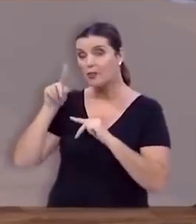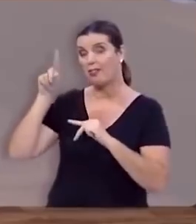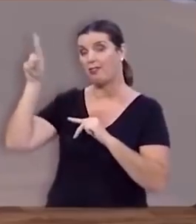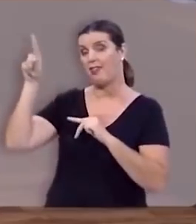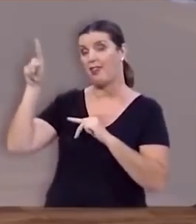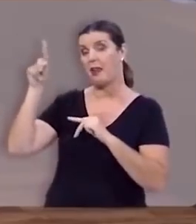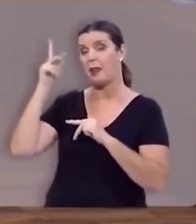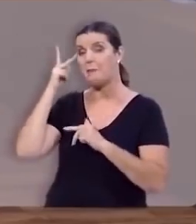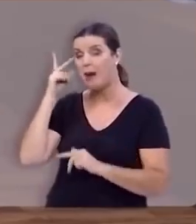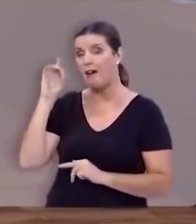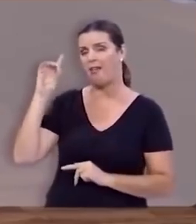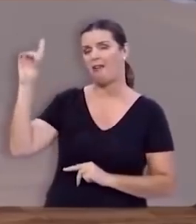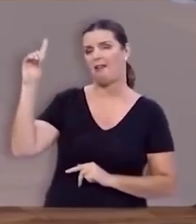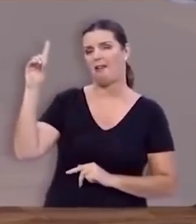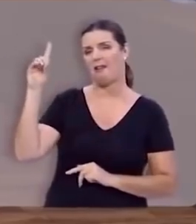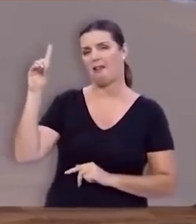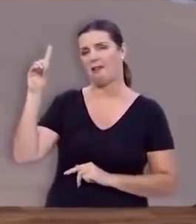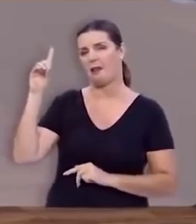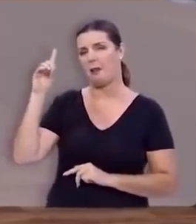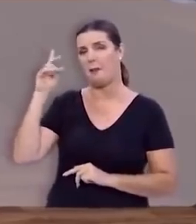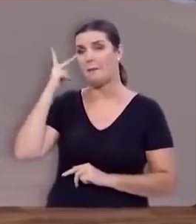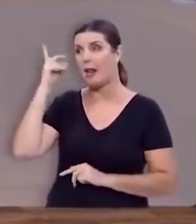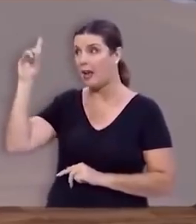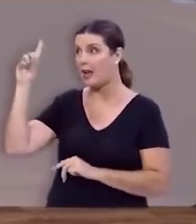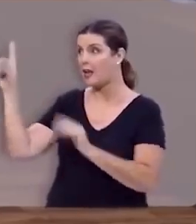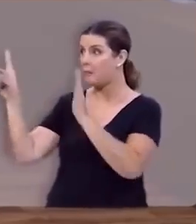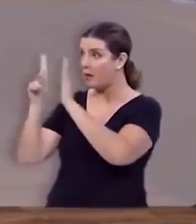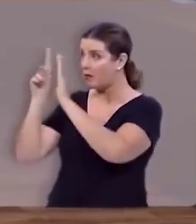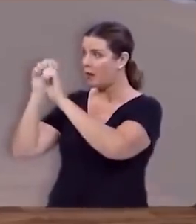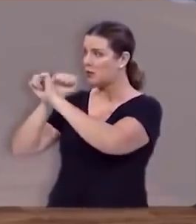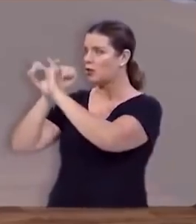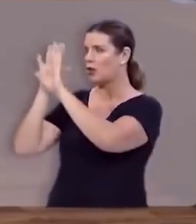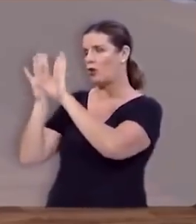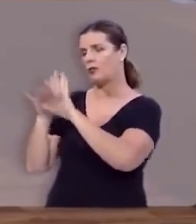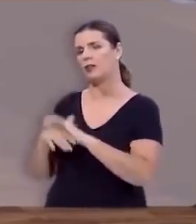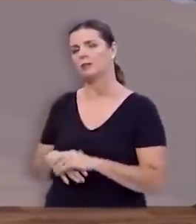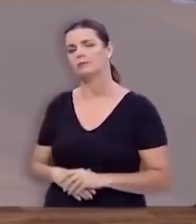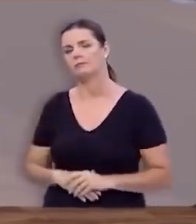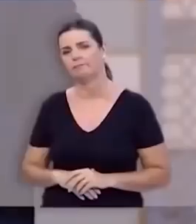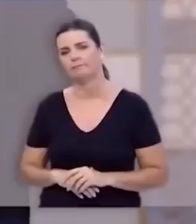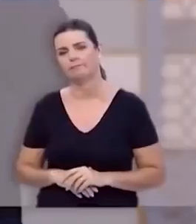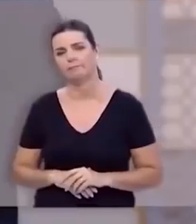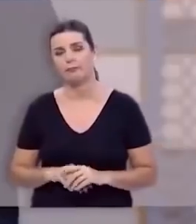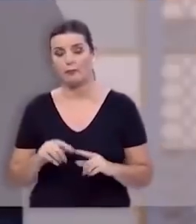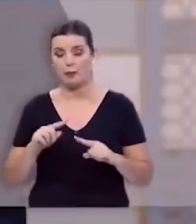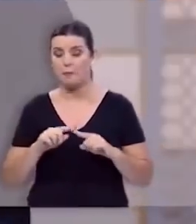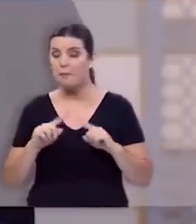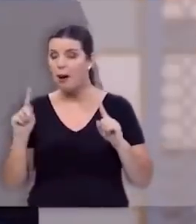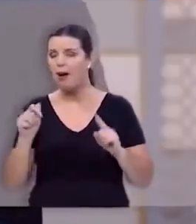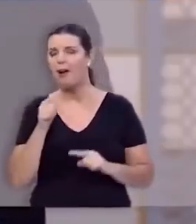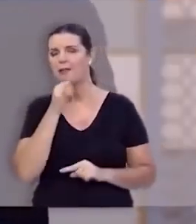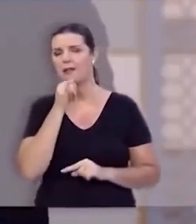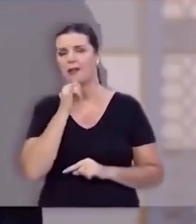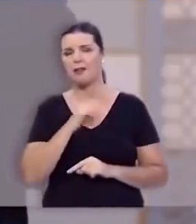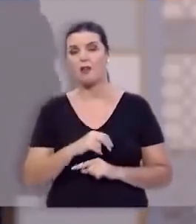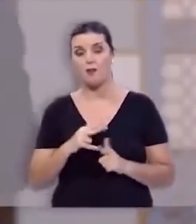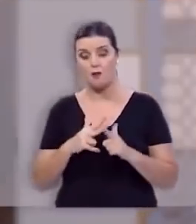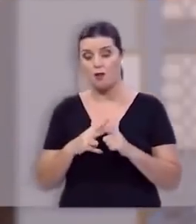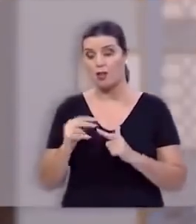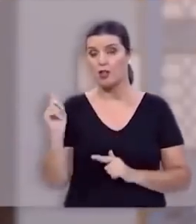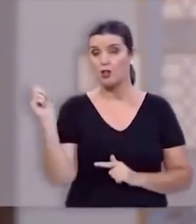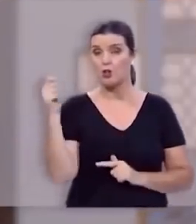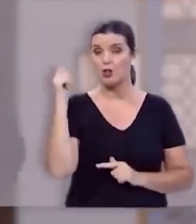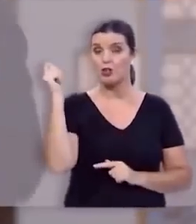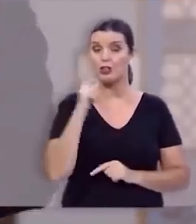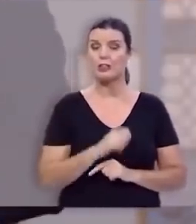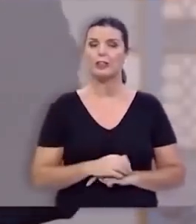e tudo é para ele. A ele, portanto, a glória. Mas ainda, um vencedor